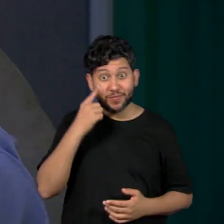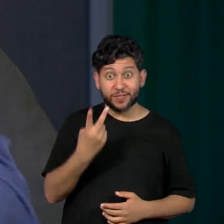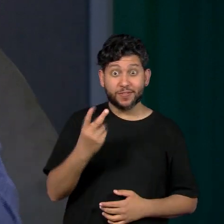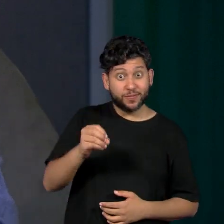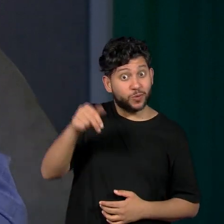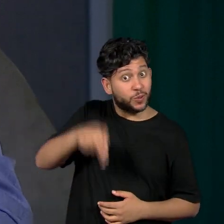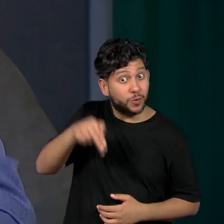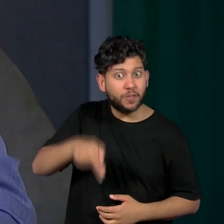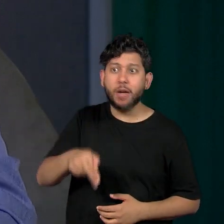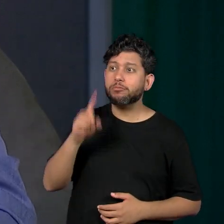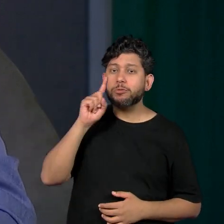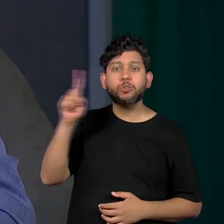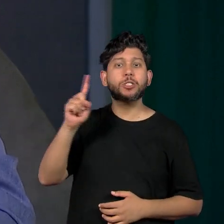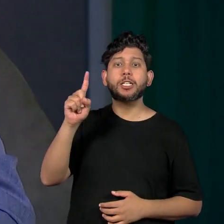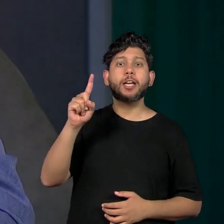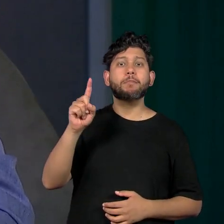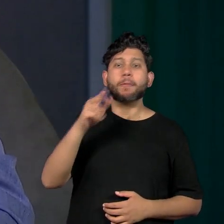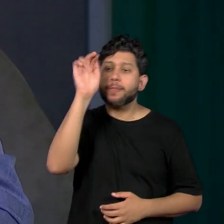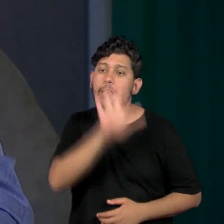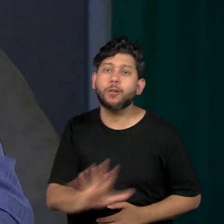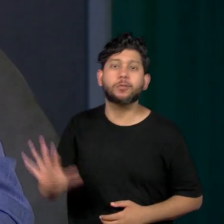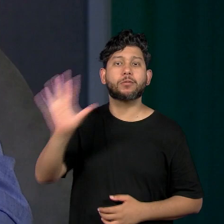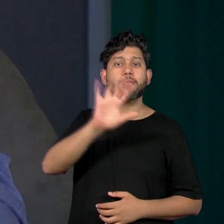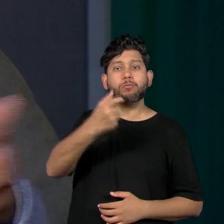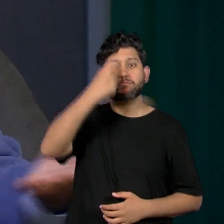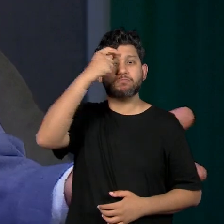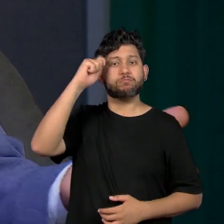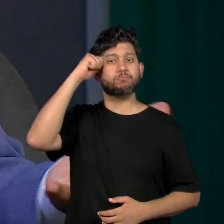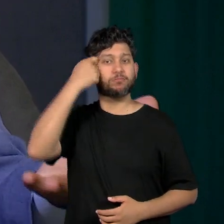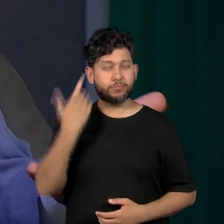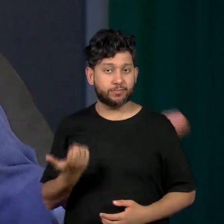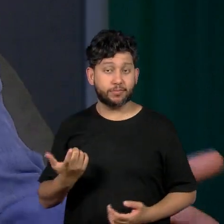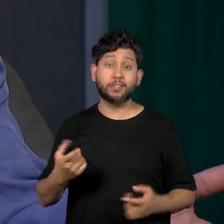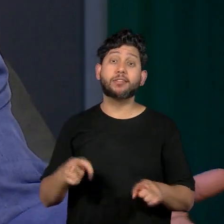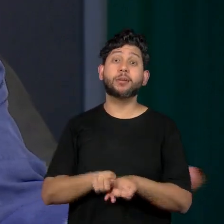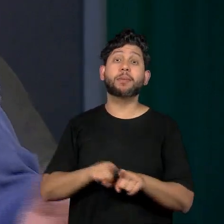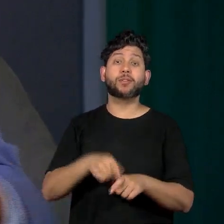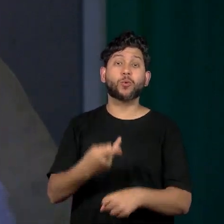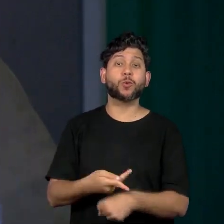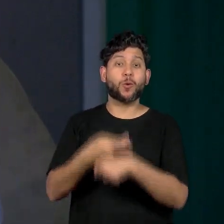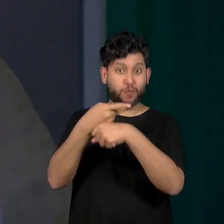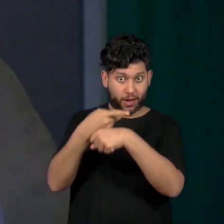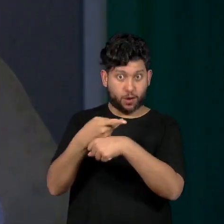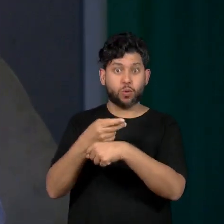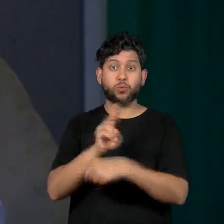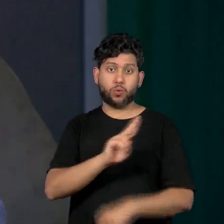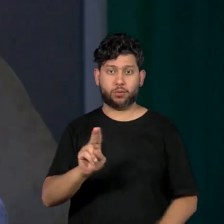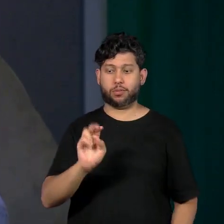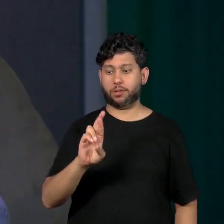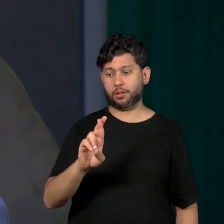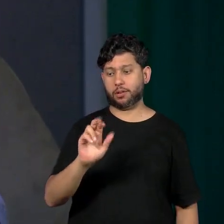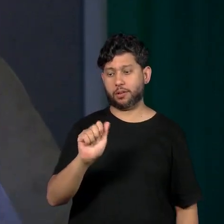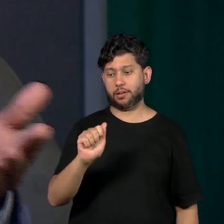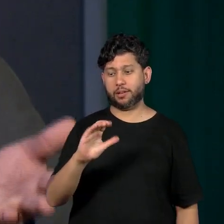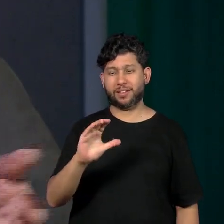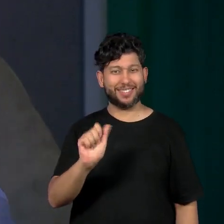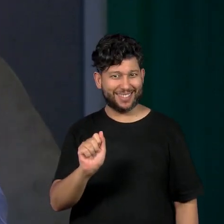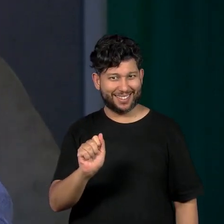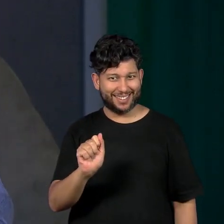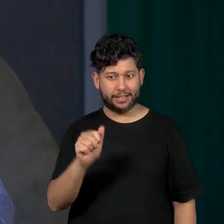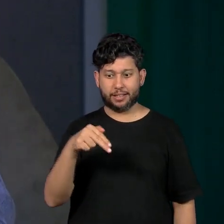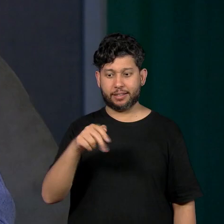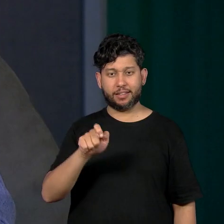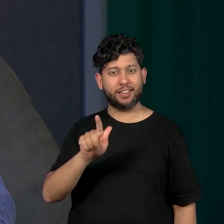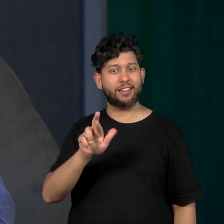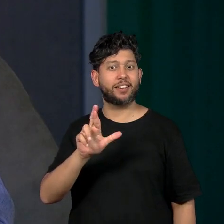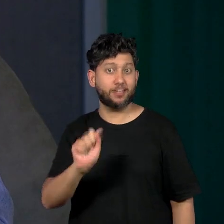novembro, dia Nacional da Consciência Negra também, nós temos o Troféu Raça Negra, 21ª edição, que da mesma